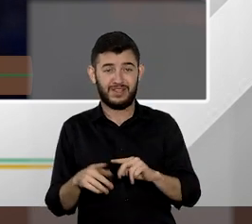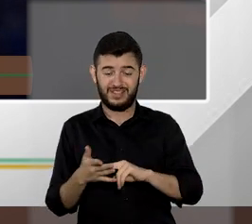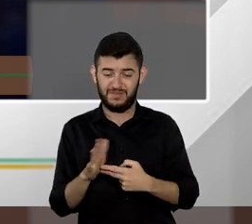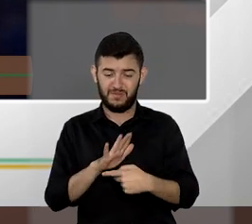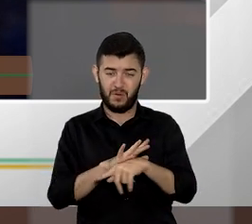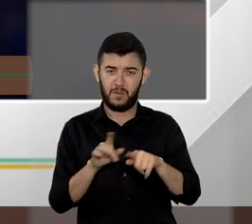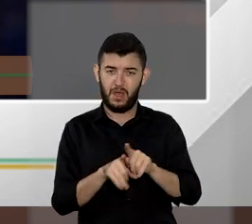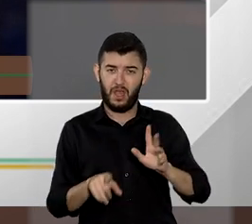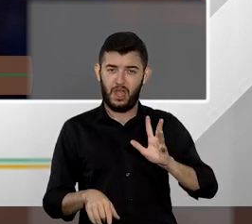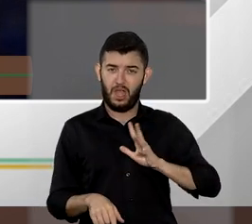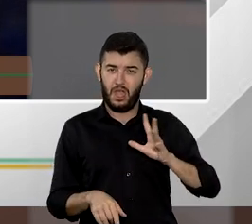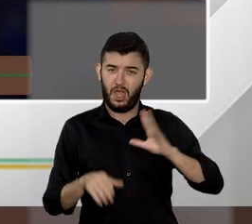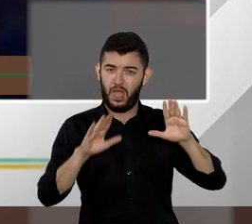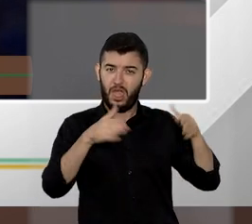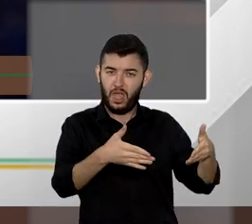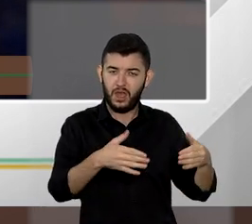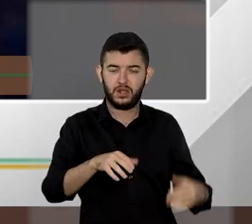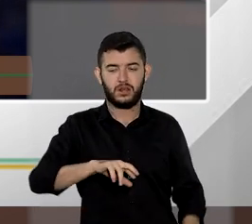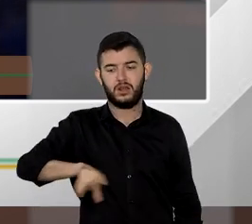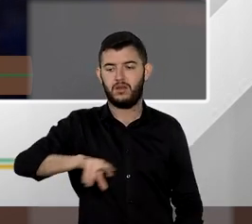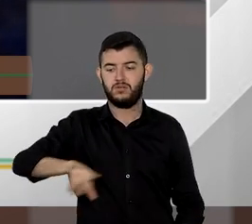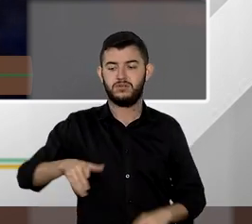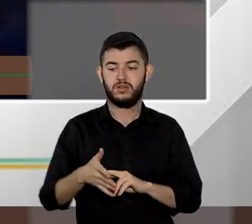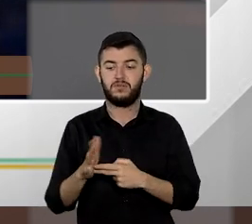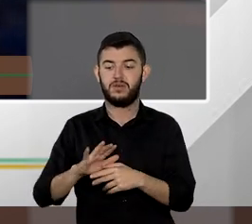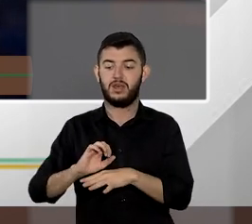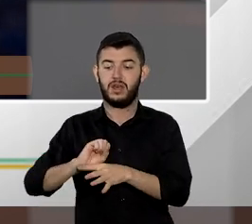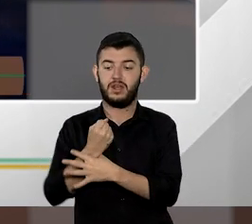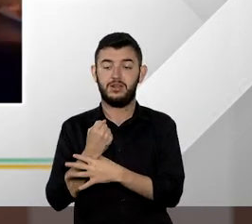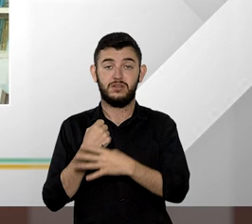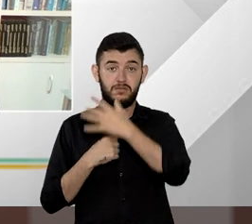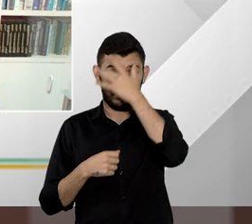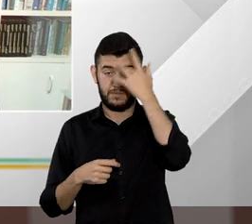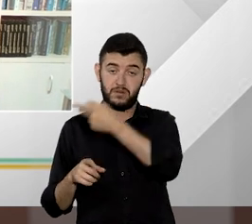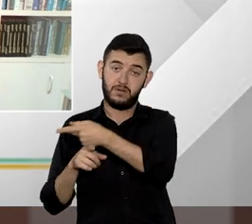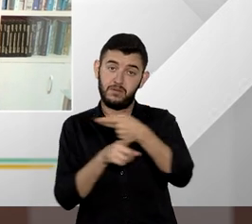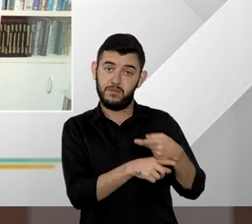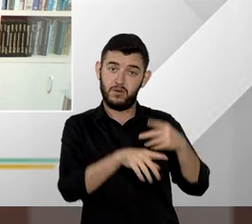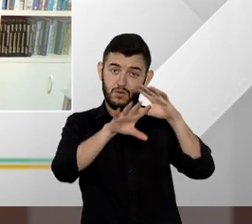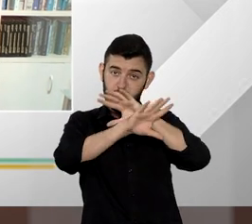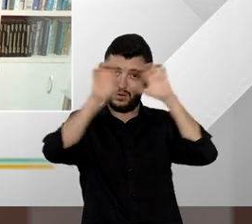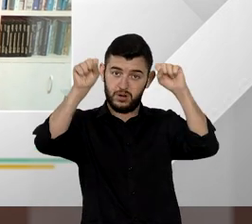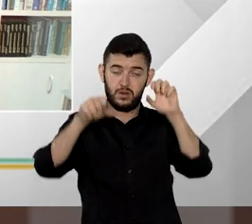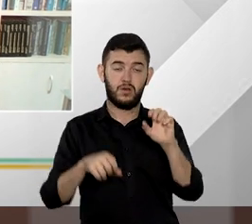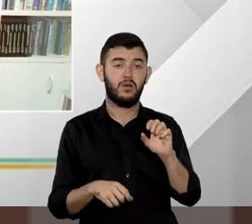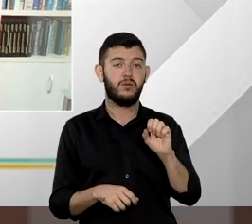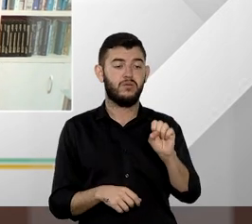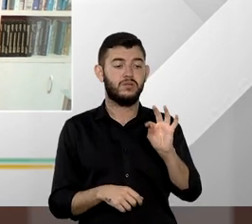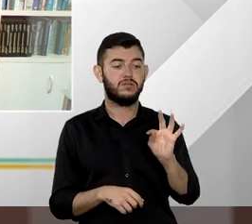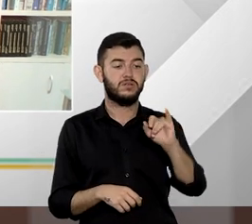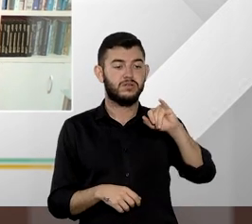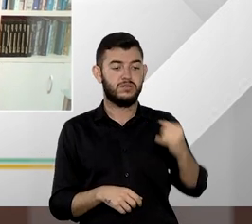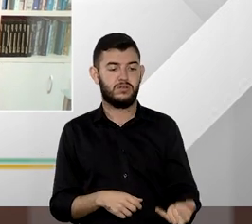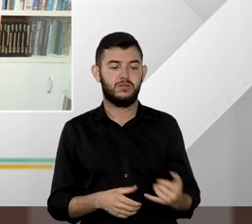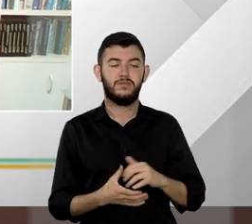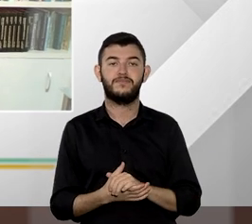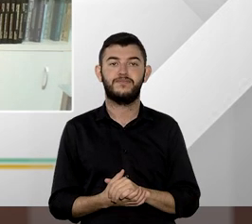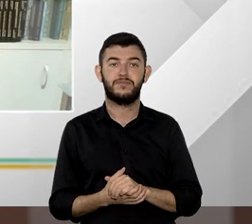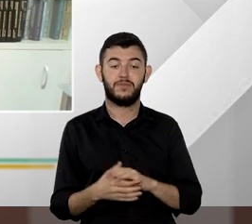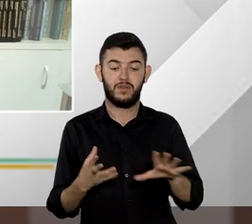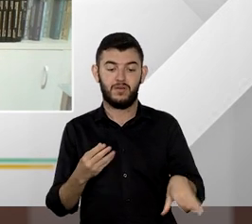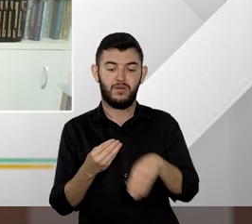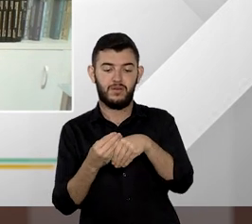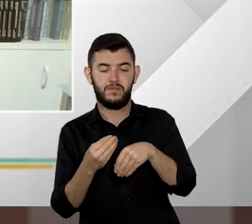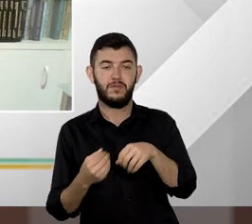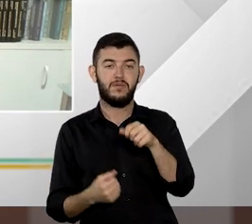contrário se trata de uma garantia para o juridicionado uma observação que o professor Wambia fez Fátima se me